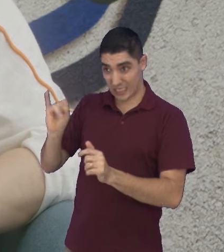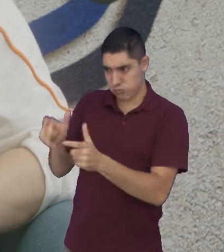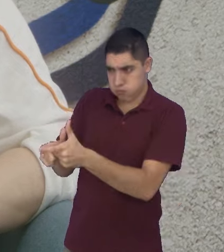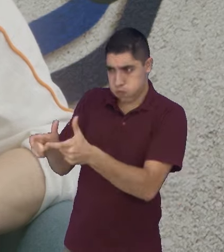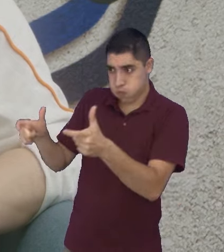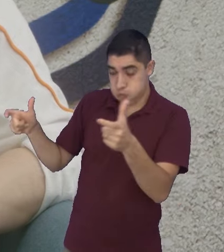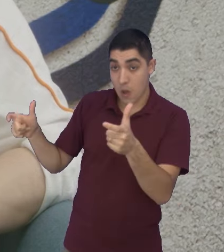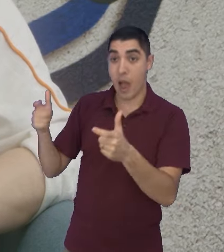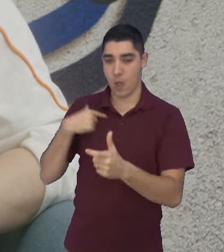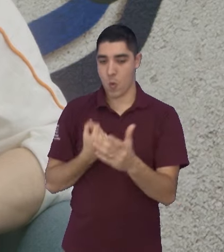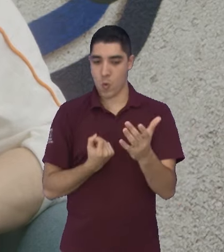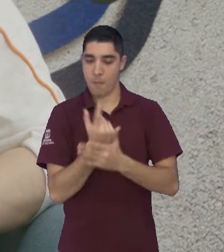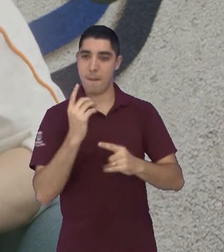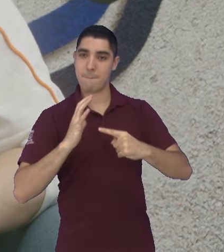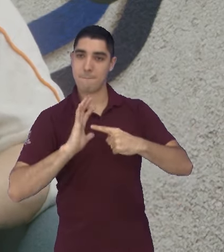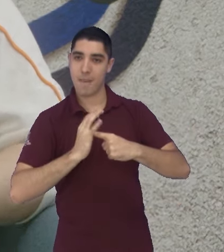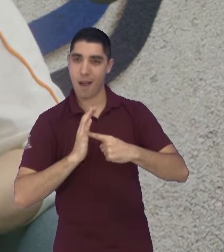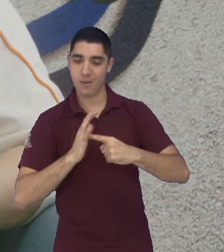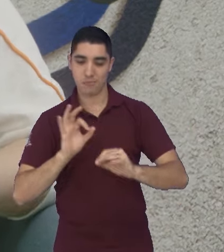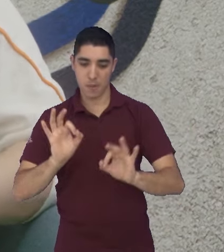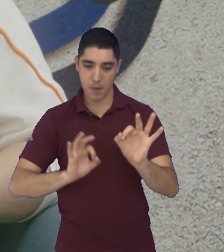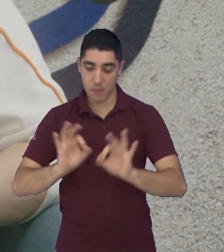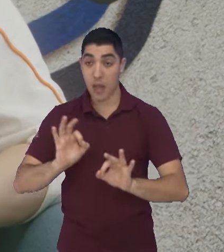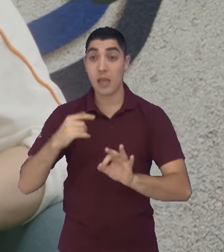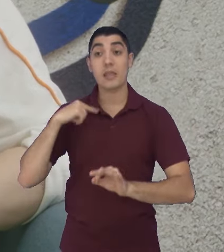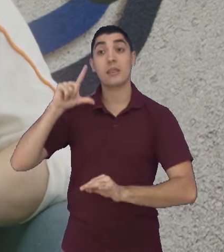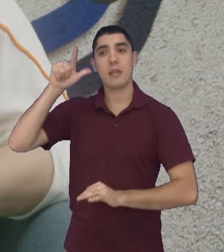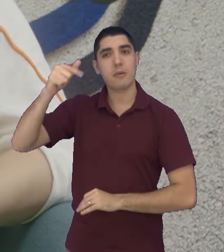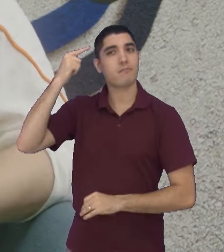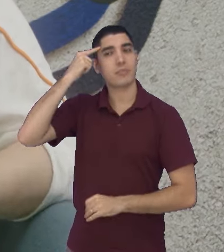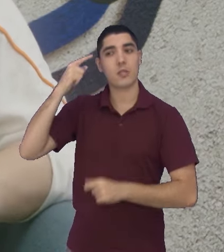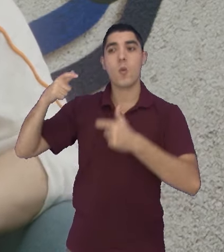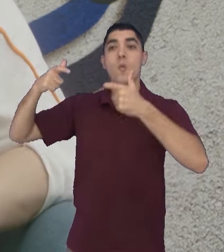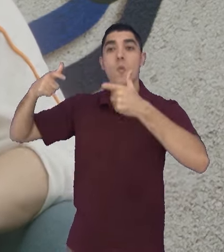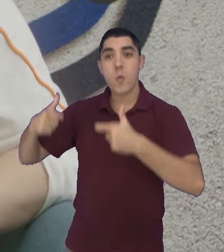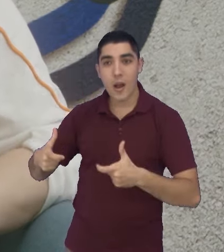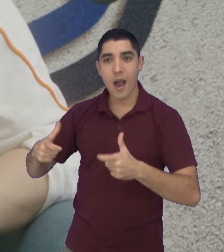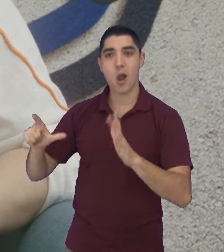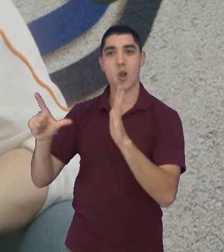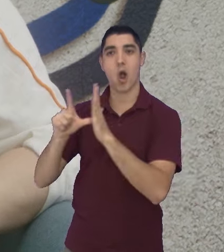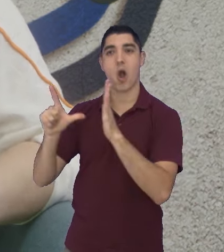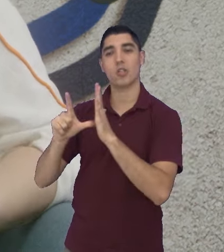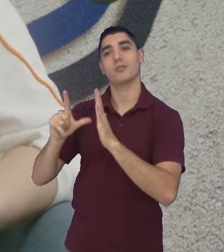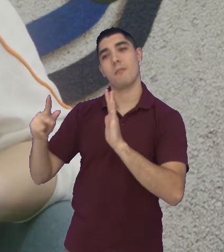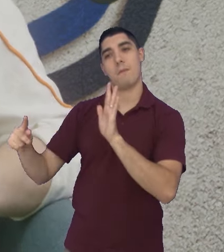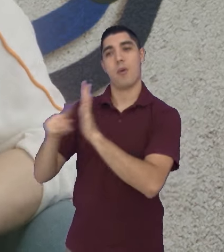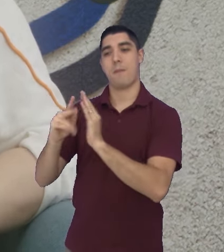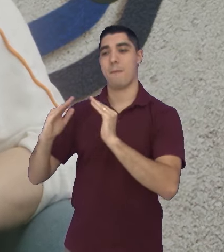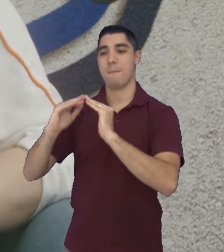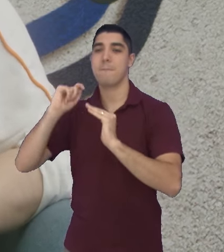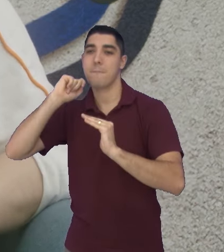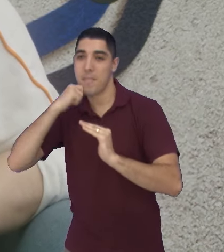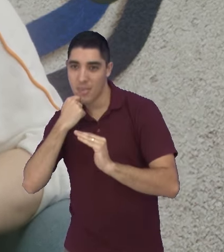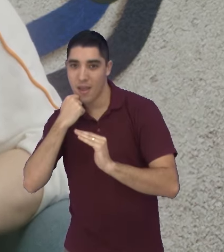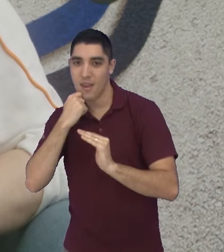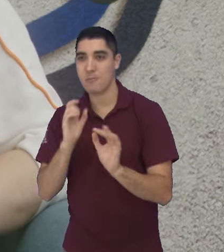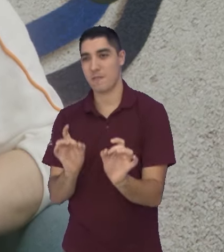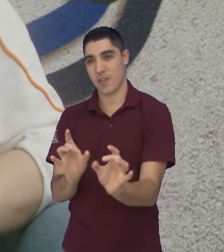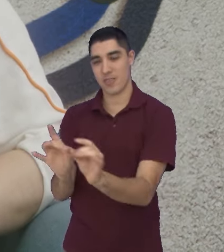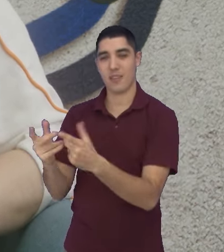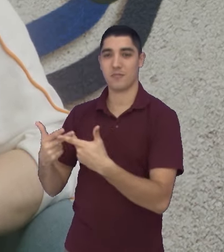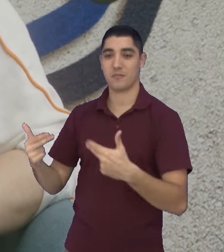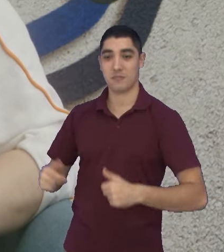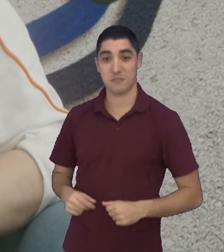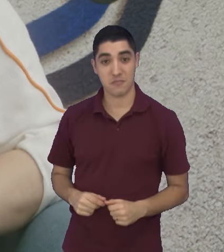E depois, futuramente, até o final do ano, a gente vê um espaço, um local para ter uma padaria, né? Para ter a Nutro Love Cook. Aham.